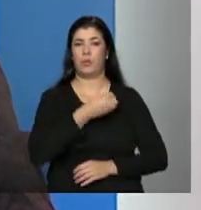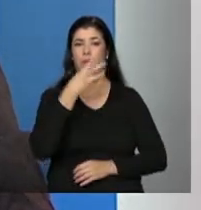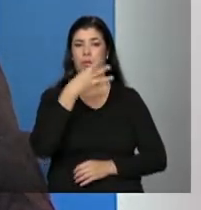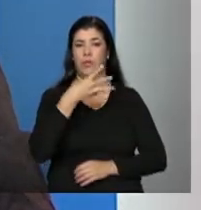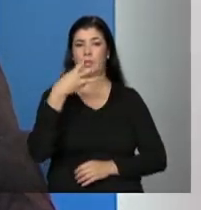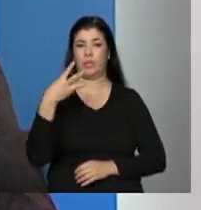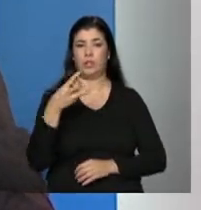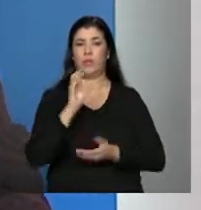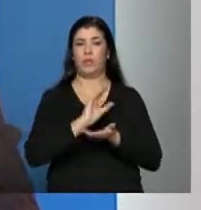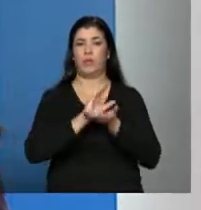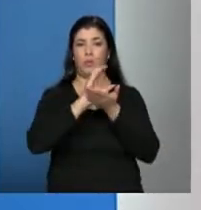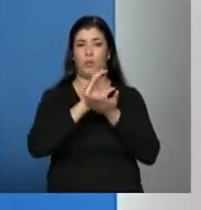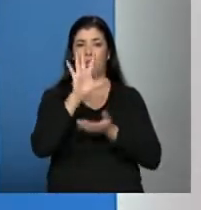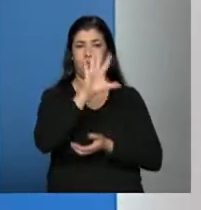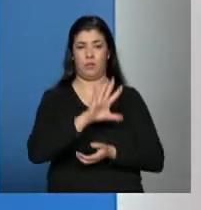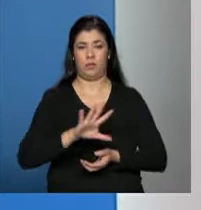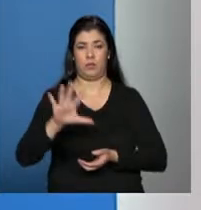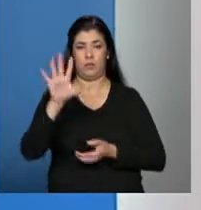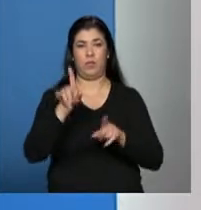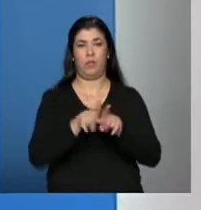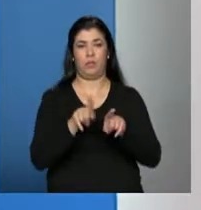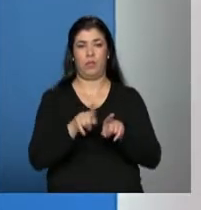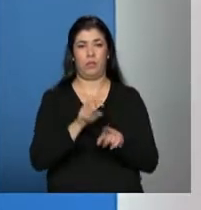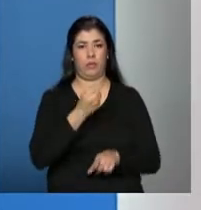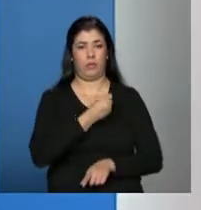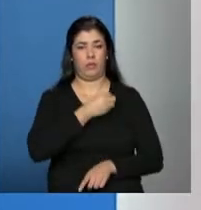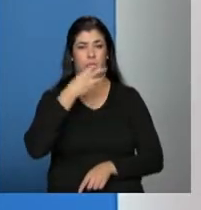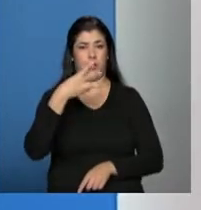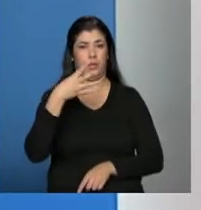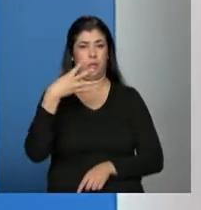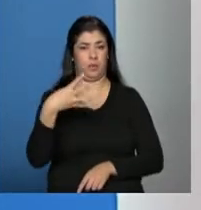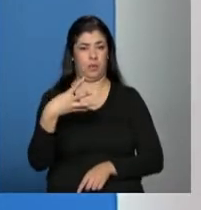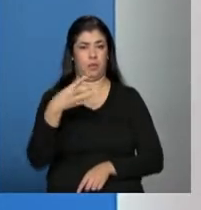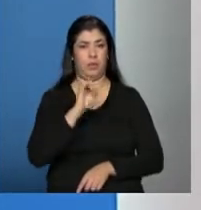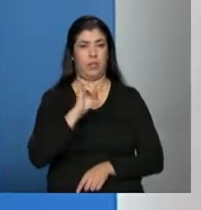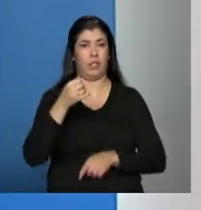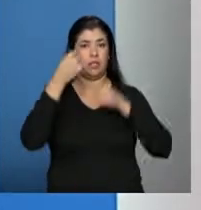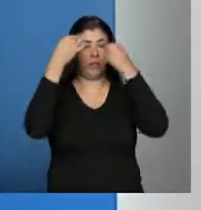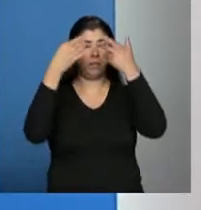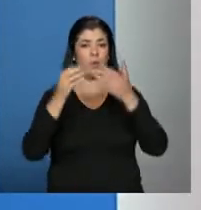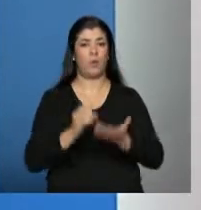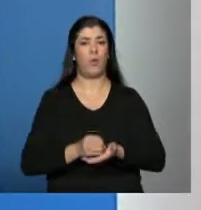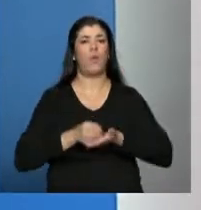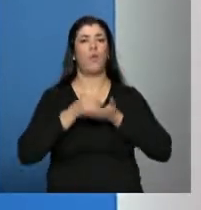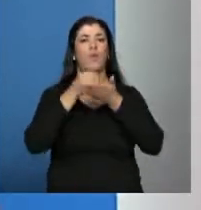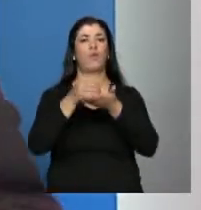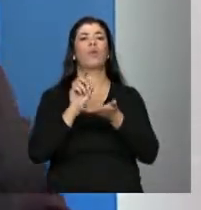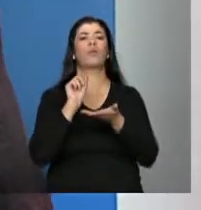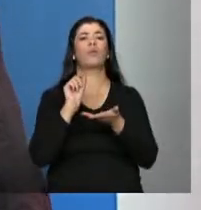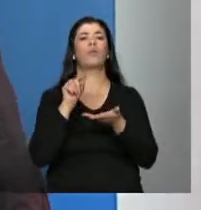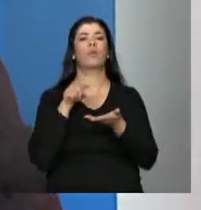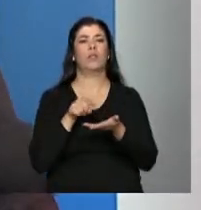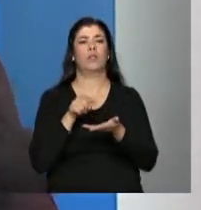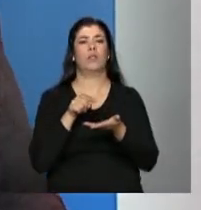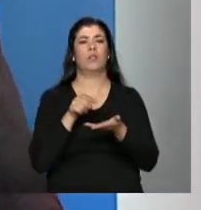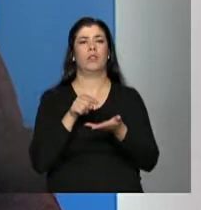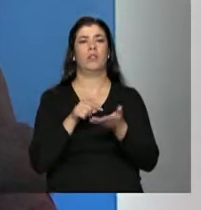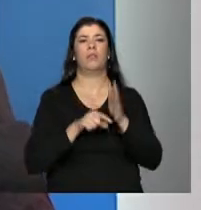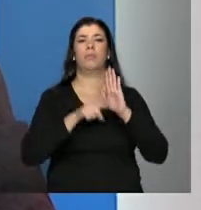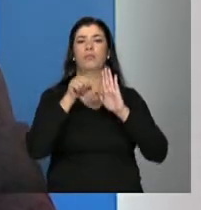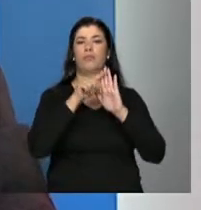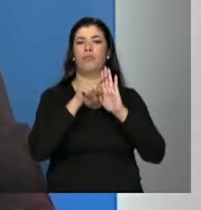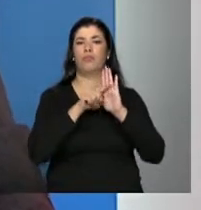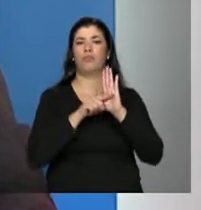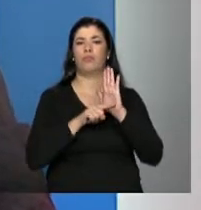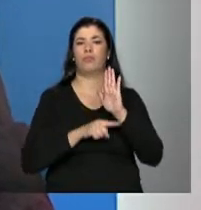a resolução número 34. Então, quando a gente falar ofertas, gente está dizendo do conjunto dessas prestações que as